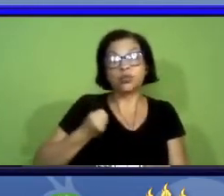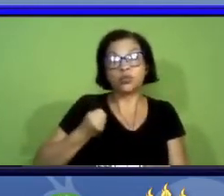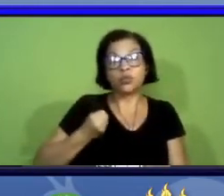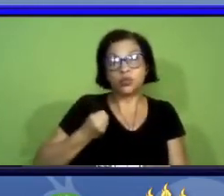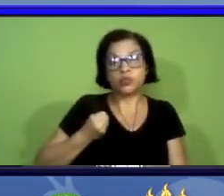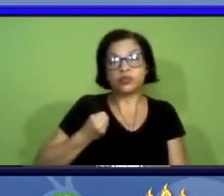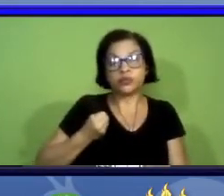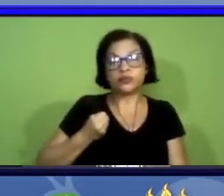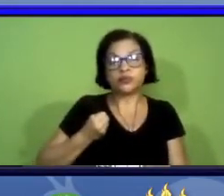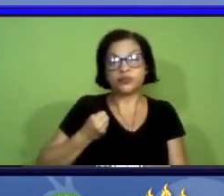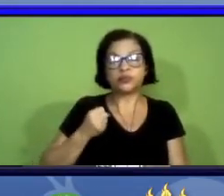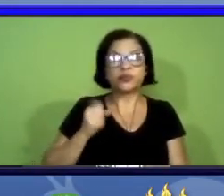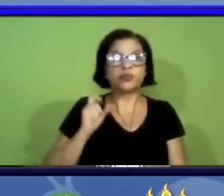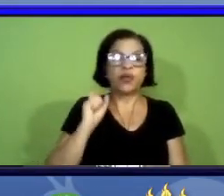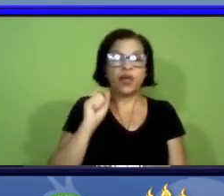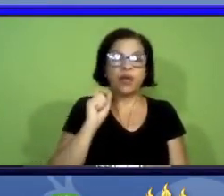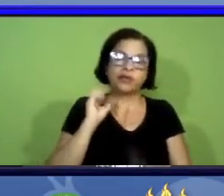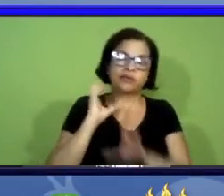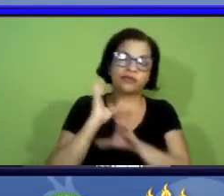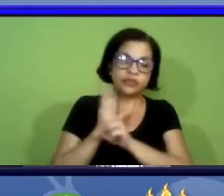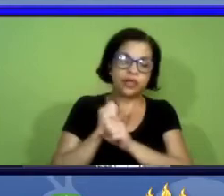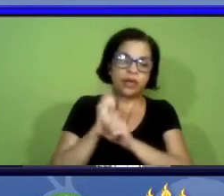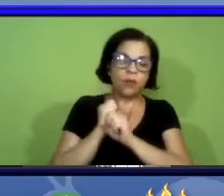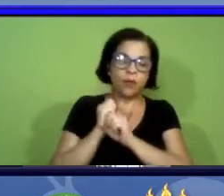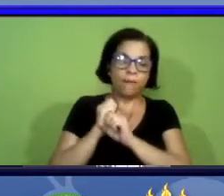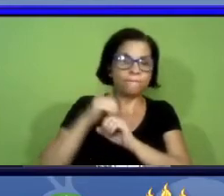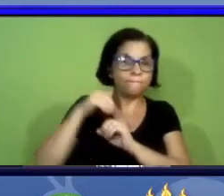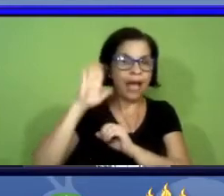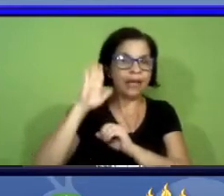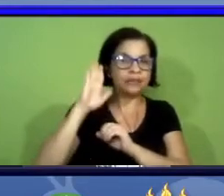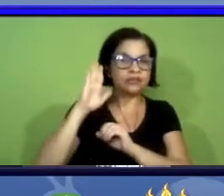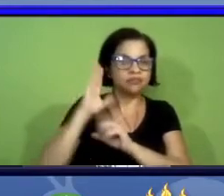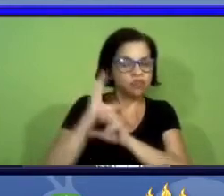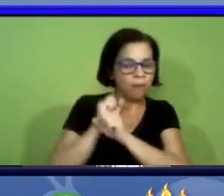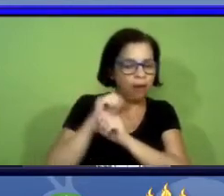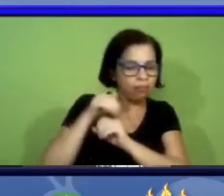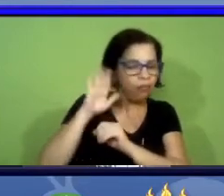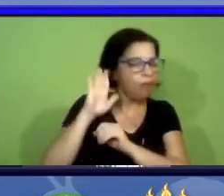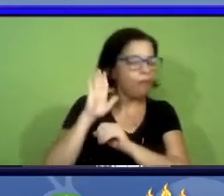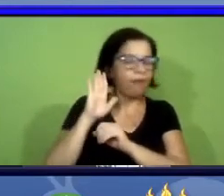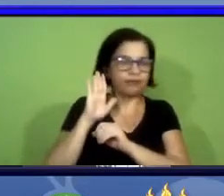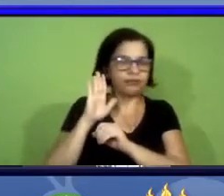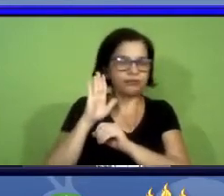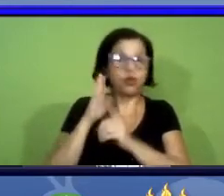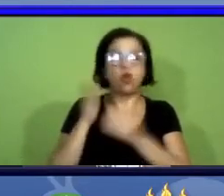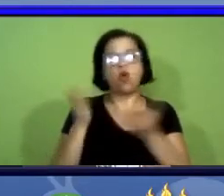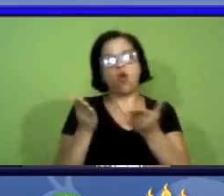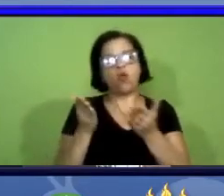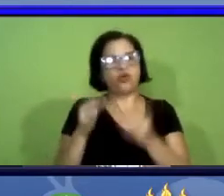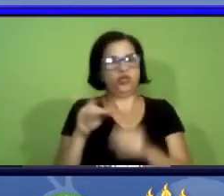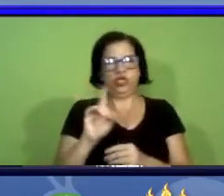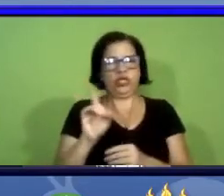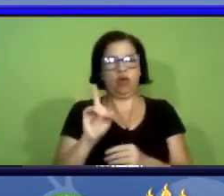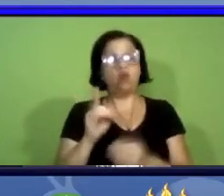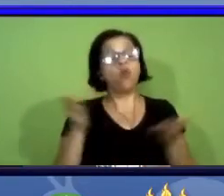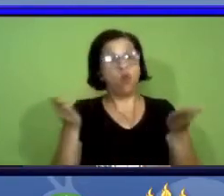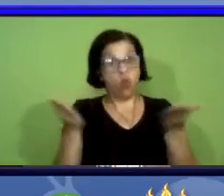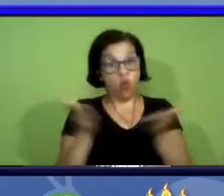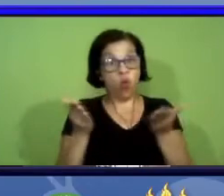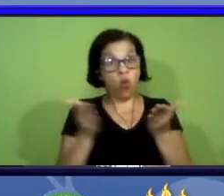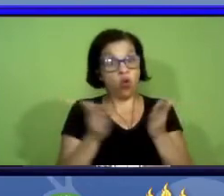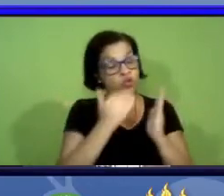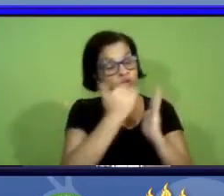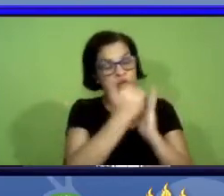foi calculado para cima foi estimado para cima hoje não hoje com o